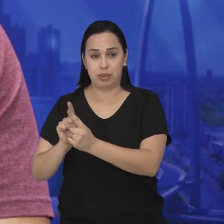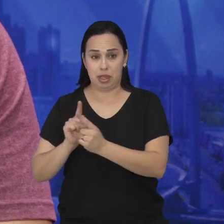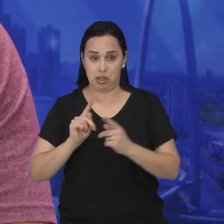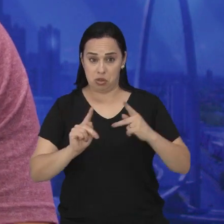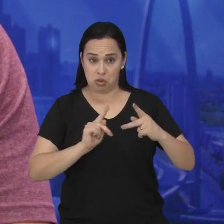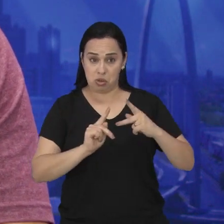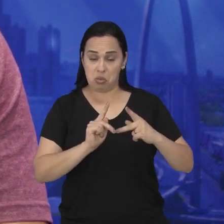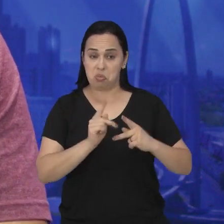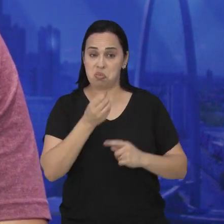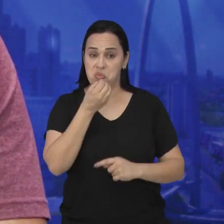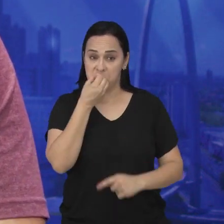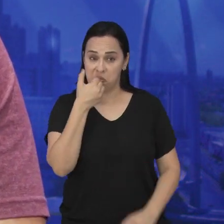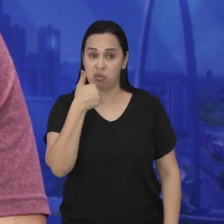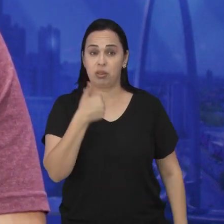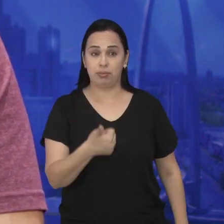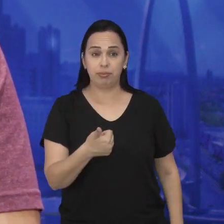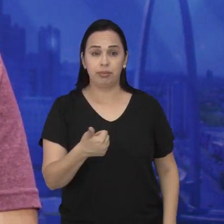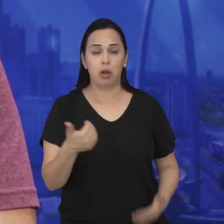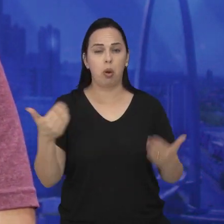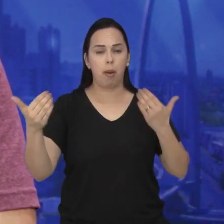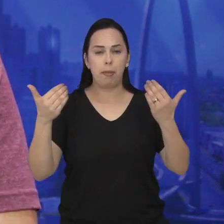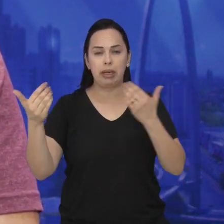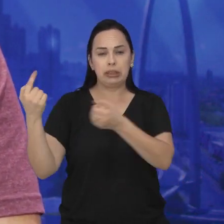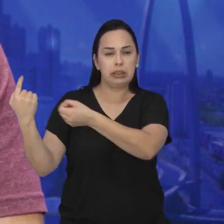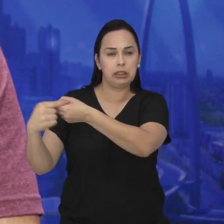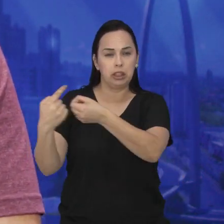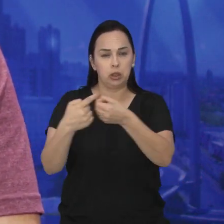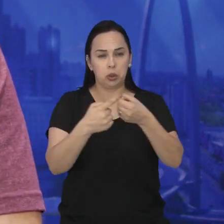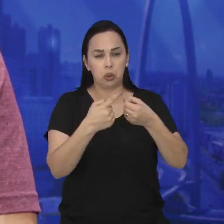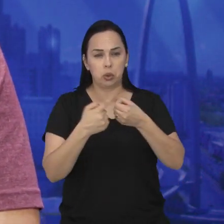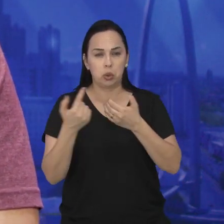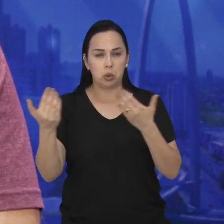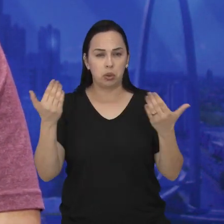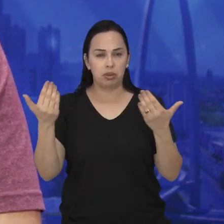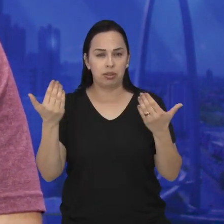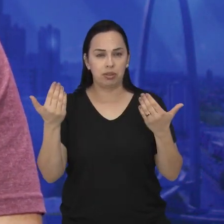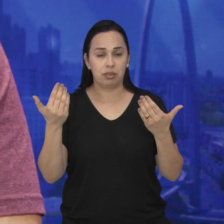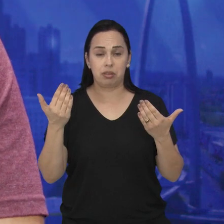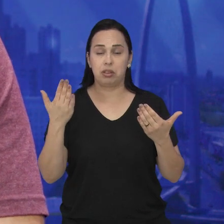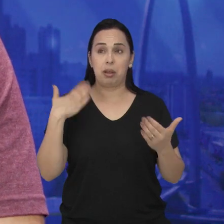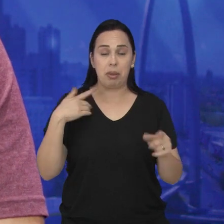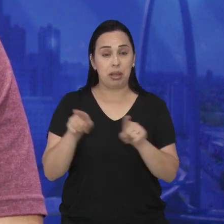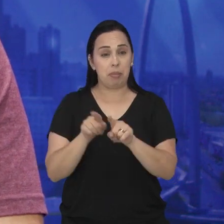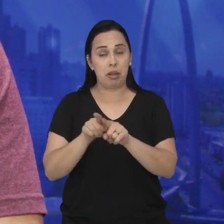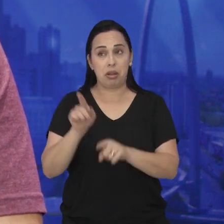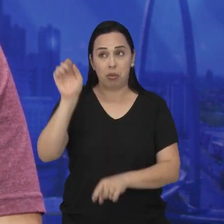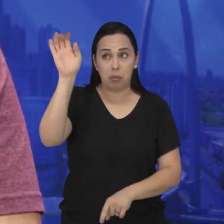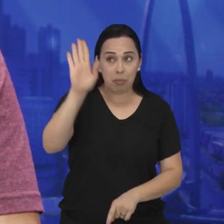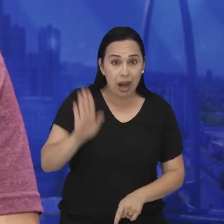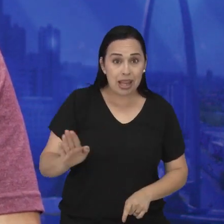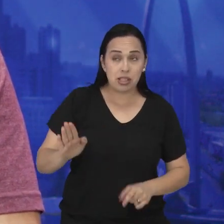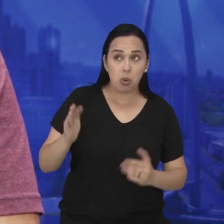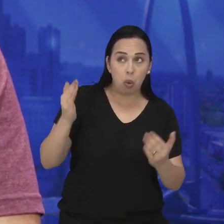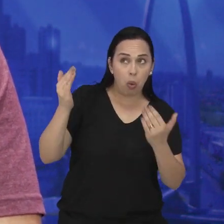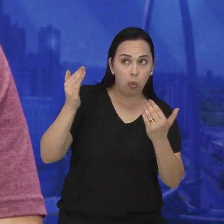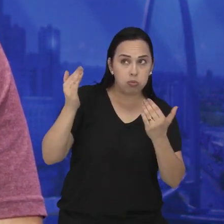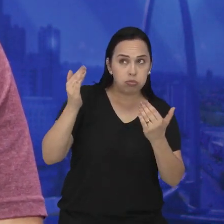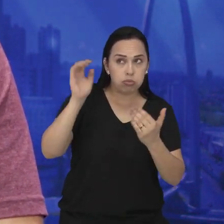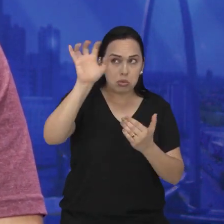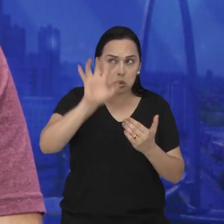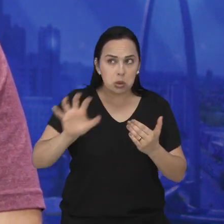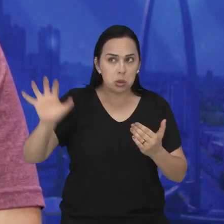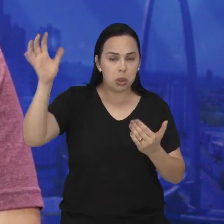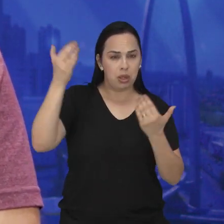São José é uma cidade privilegiada, comparada a outras cidades, inclusive até nível Brasil mesmo. Temos uma rede muito